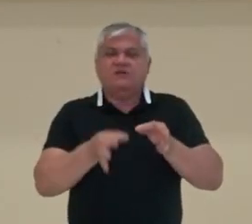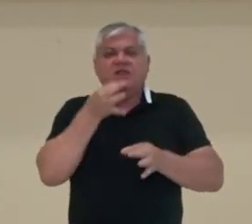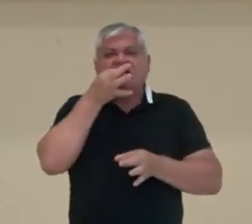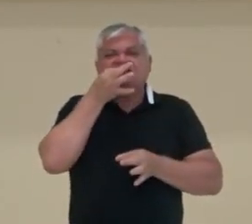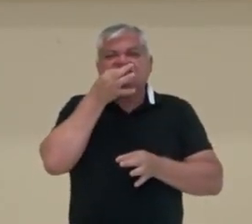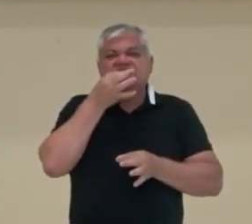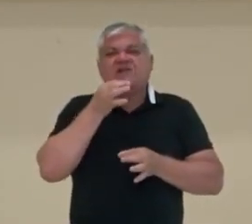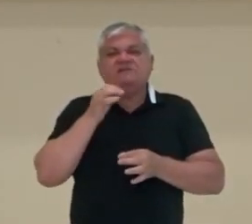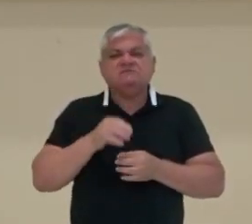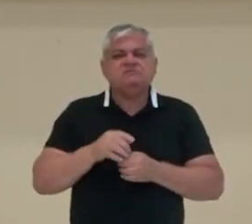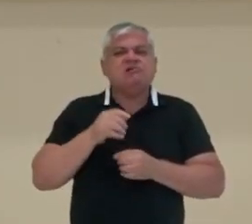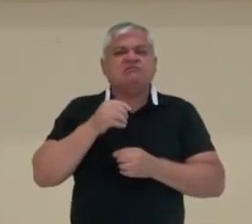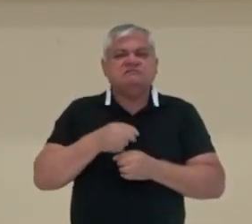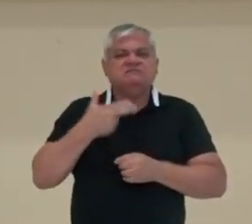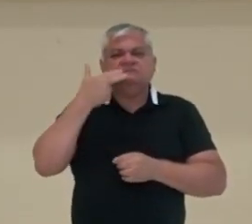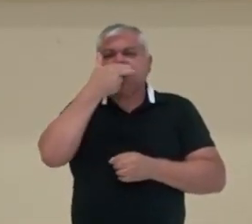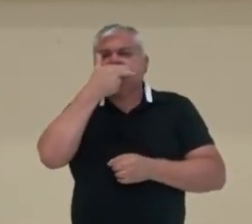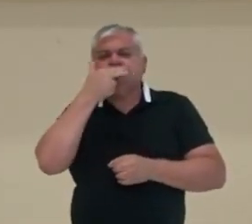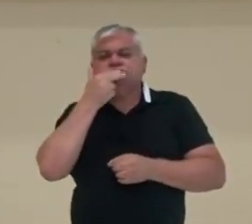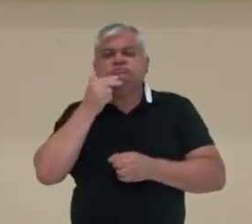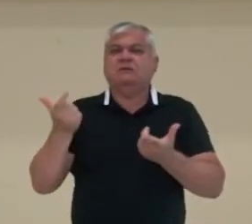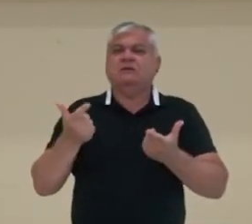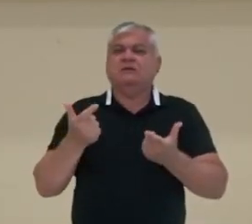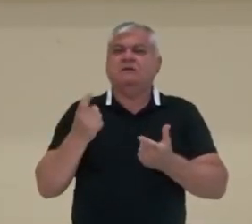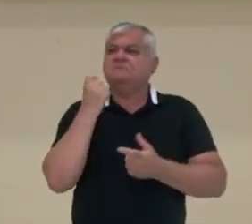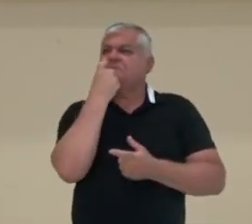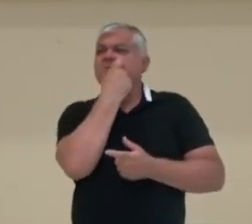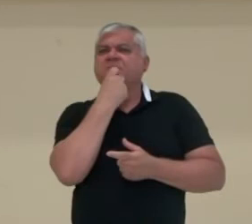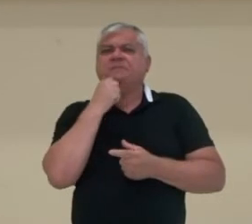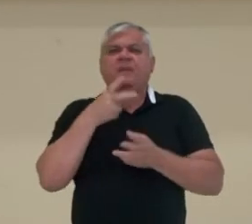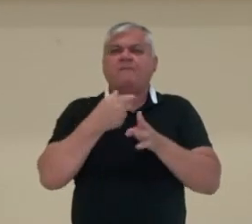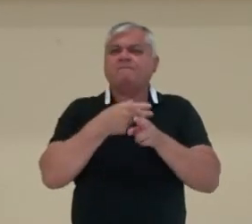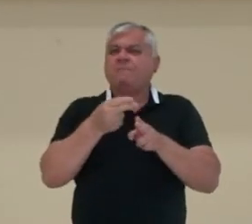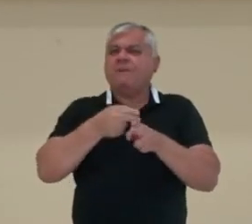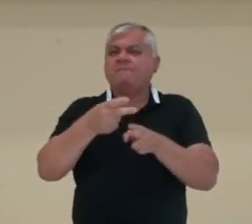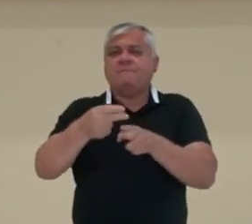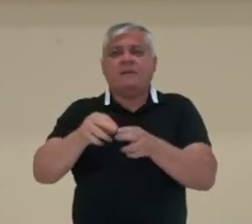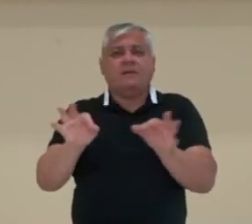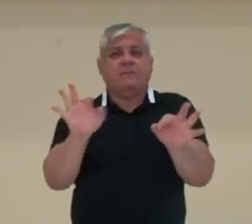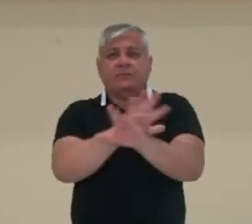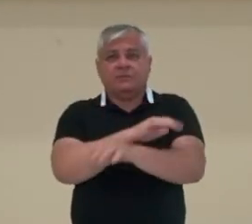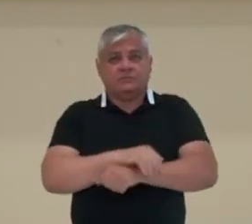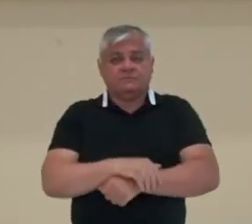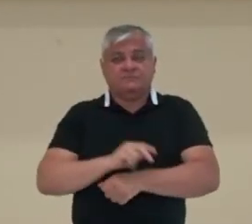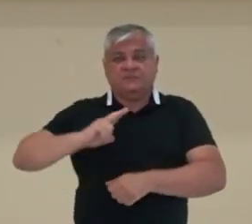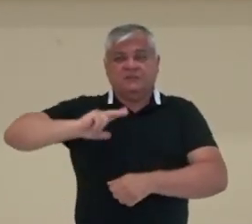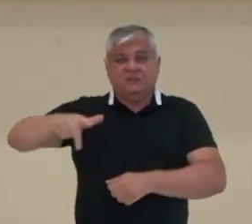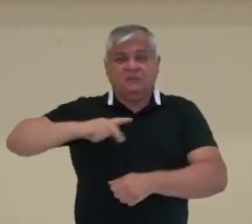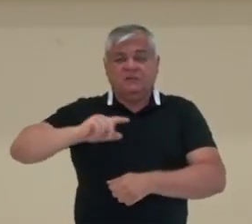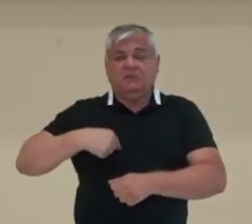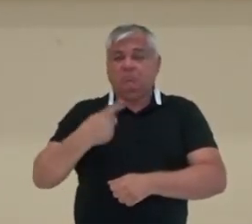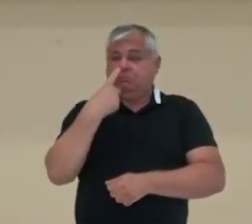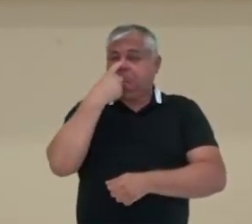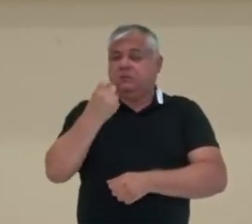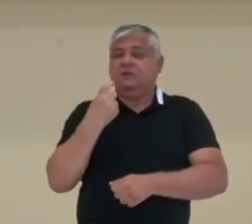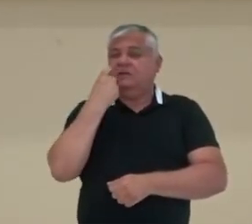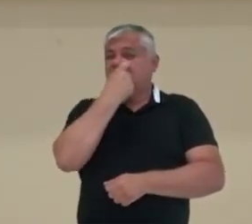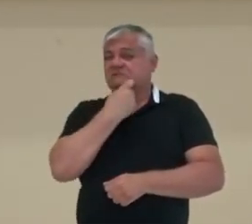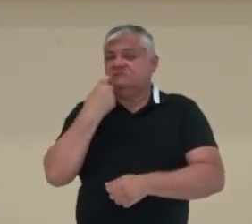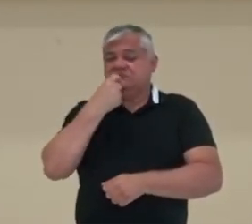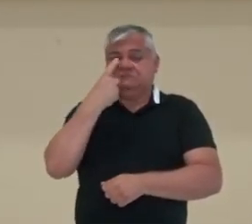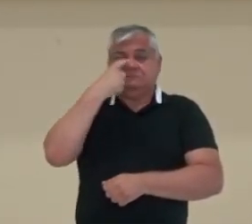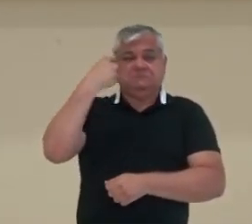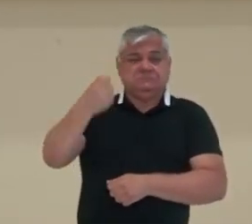ali, para mascar e higienizava a boca. Pronto, matou a bactéria e resolveu o problema. Já os portugueses não tinham nem o